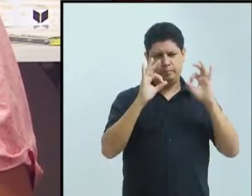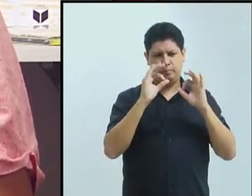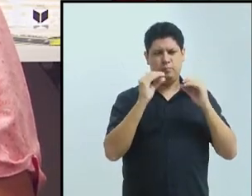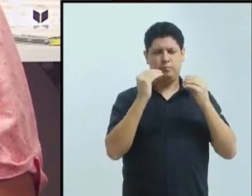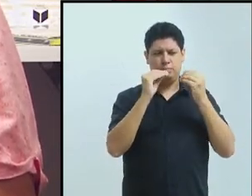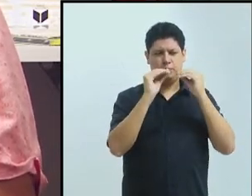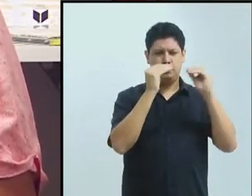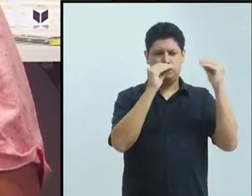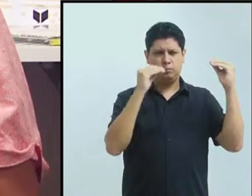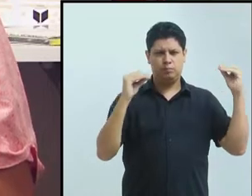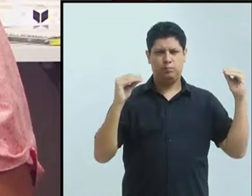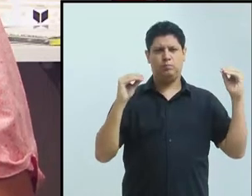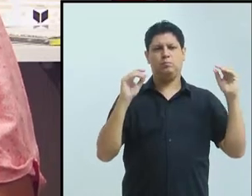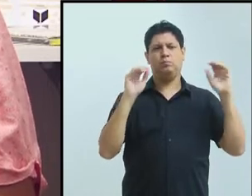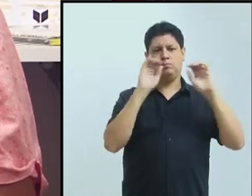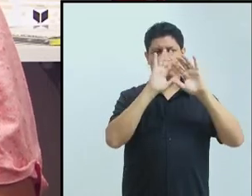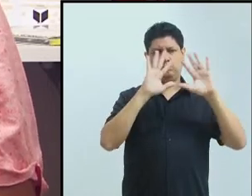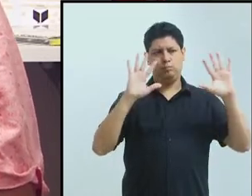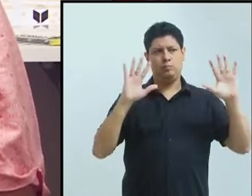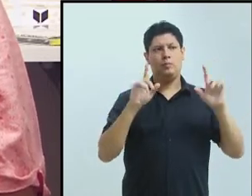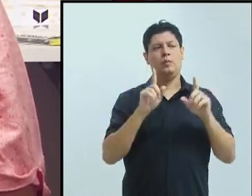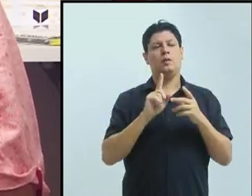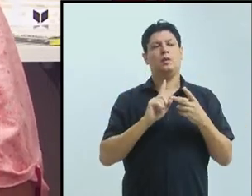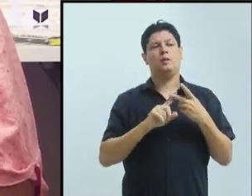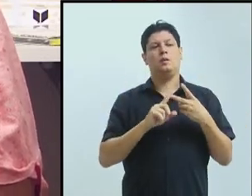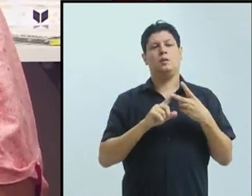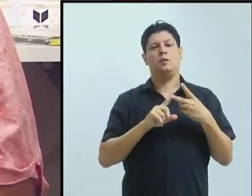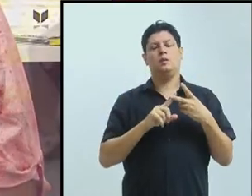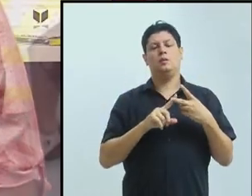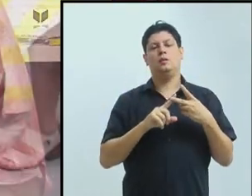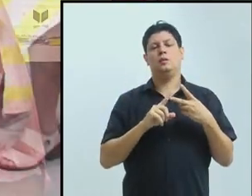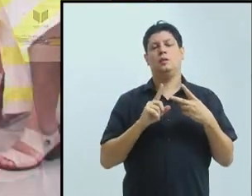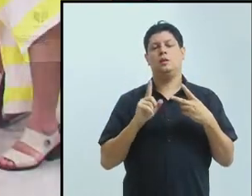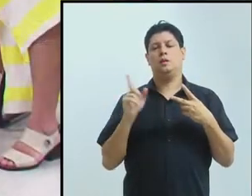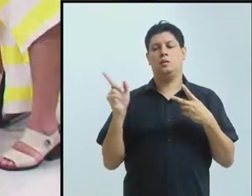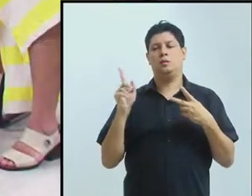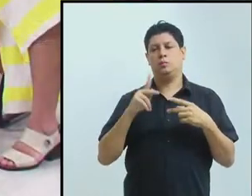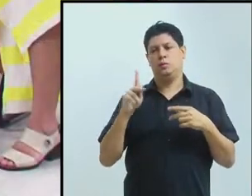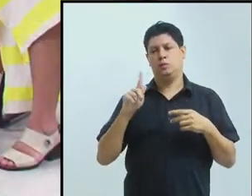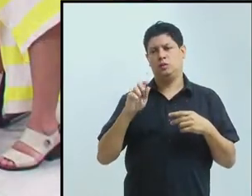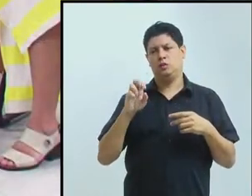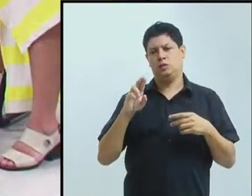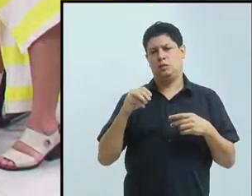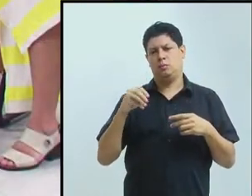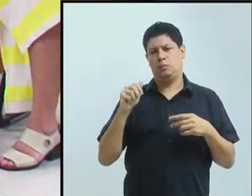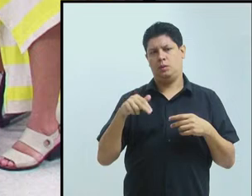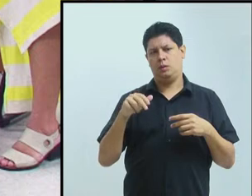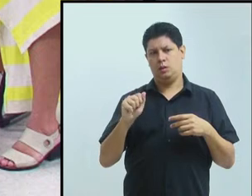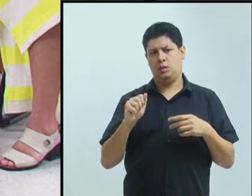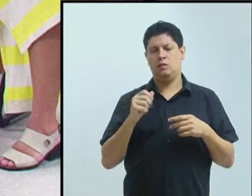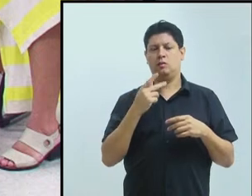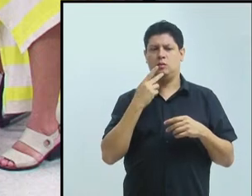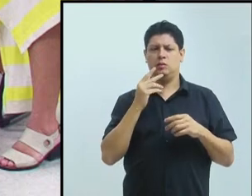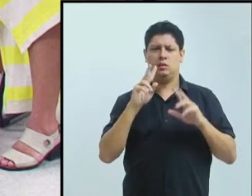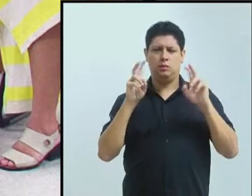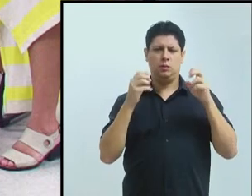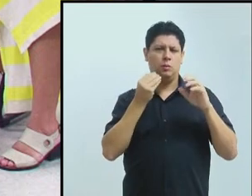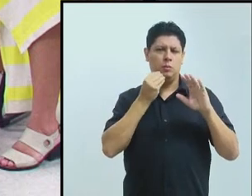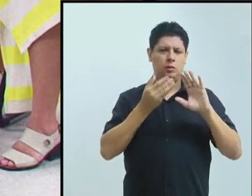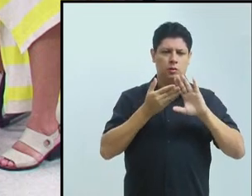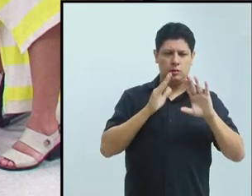uma forma planejada. Elas foram sendo construídas ao longo do tempo, algumas vingaram, outras ficaram mais no